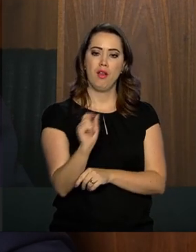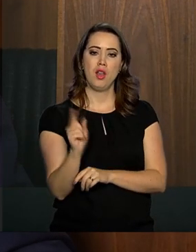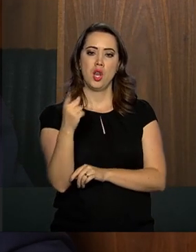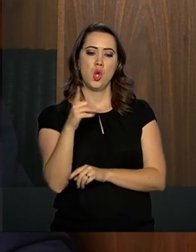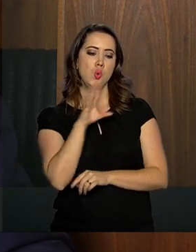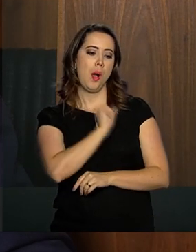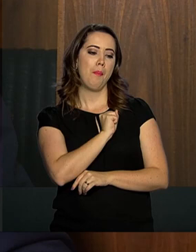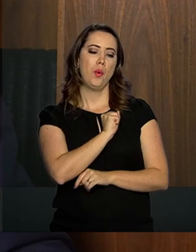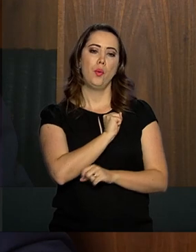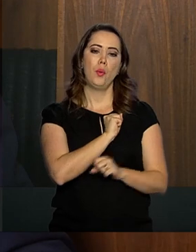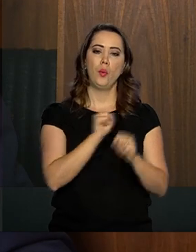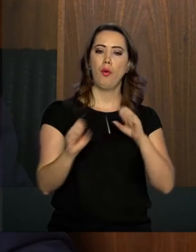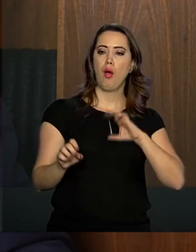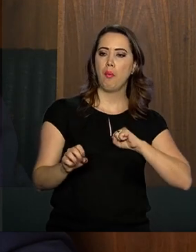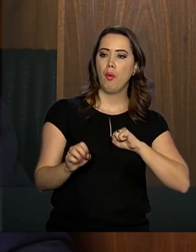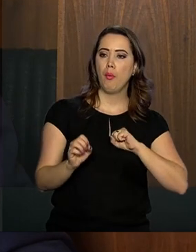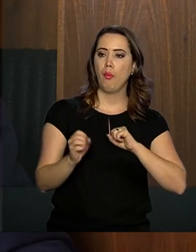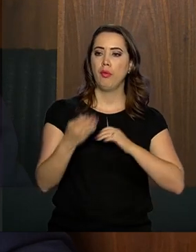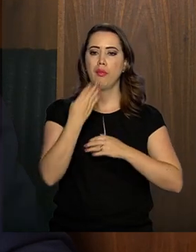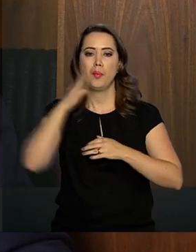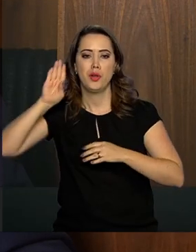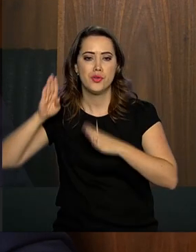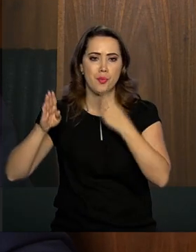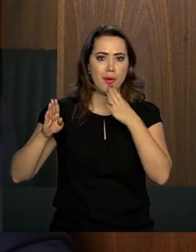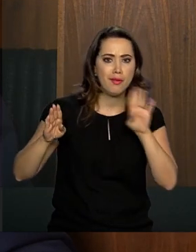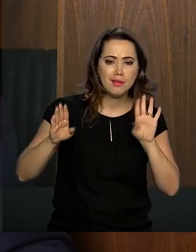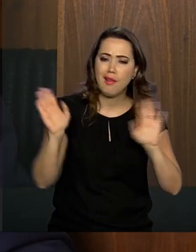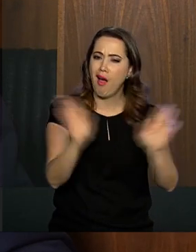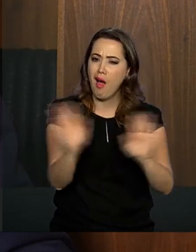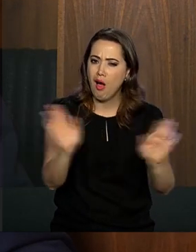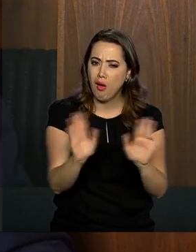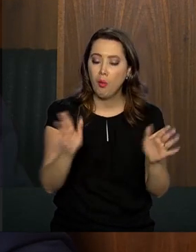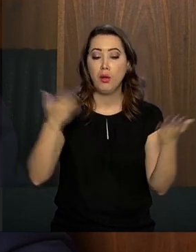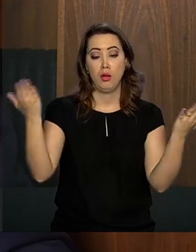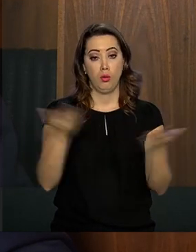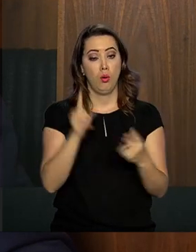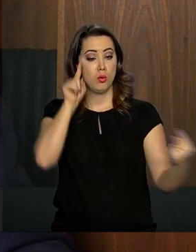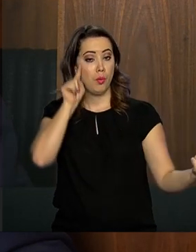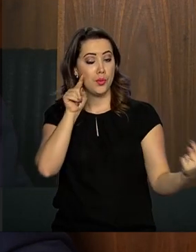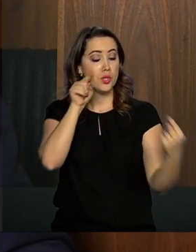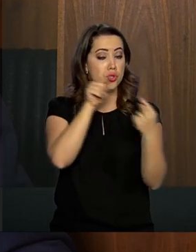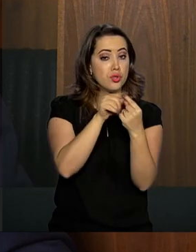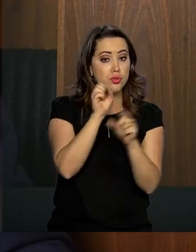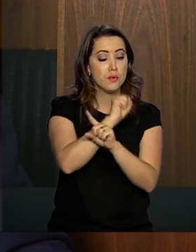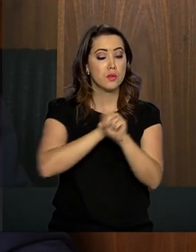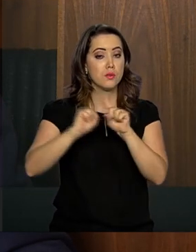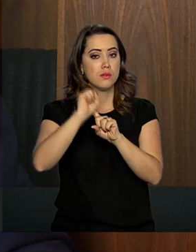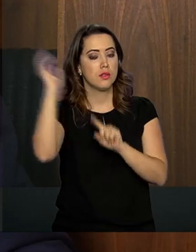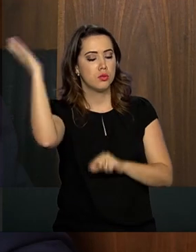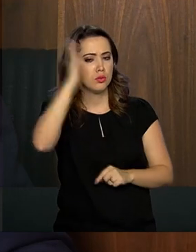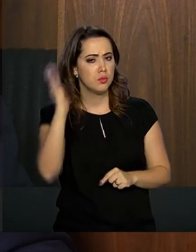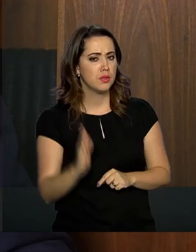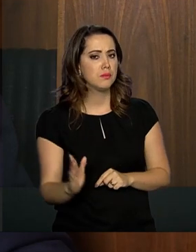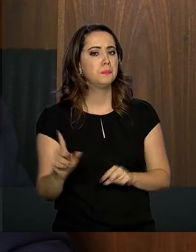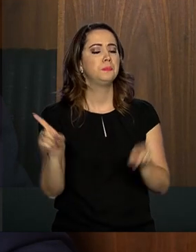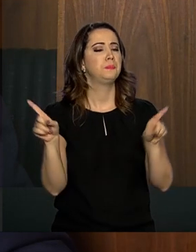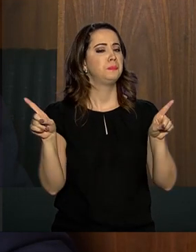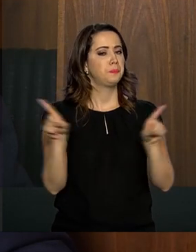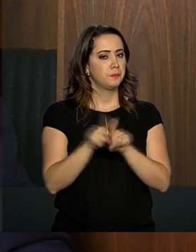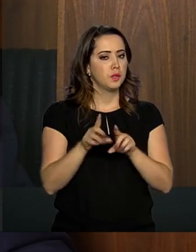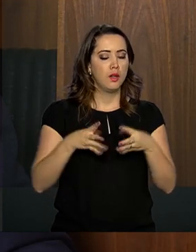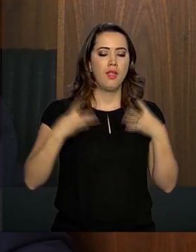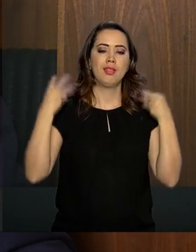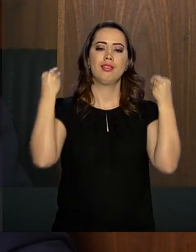as paixões nem os palanques políticos. O nosso objetivo, e o deve ser o objetivo da sociedade brasileira, é